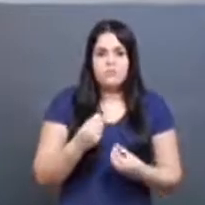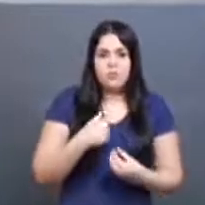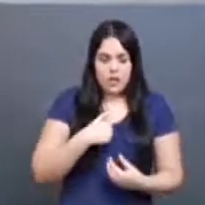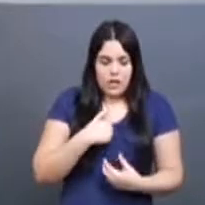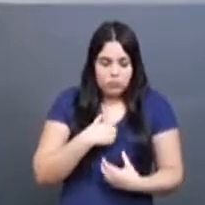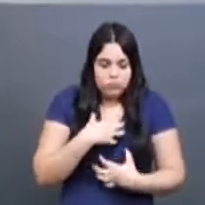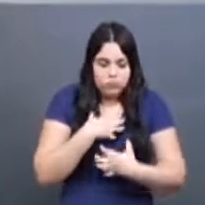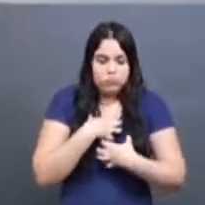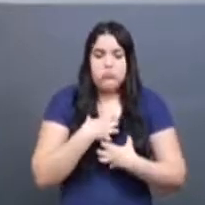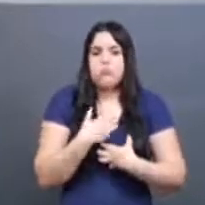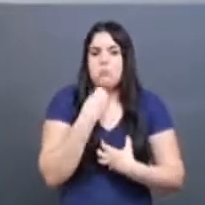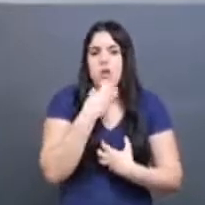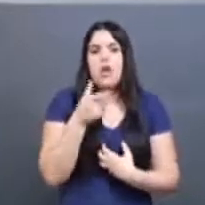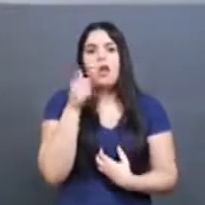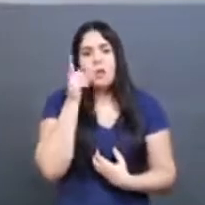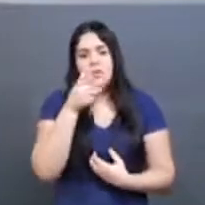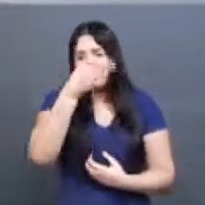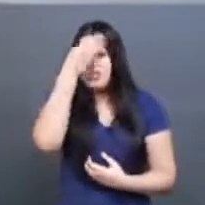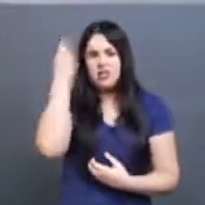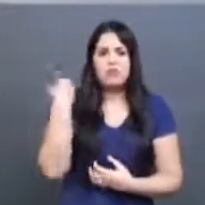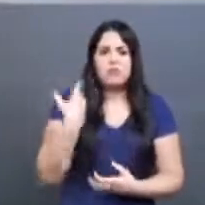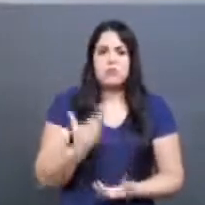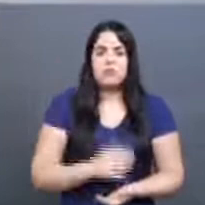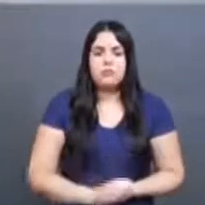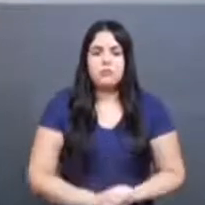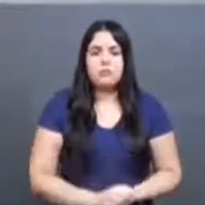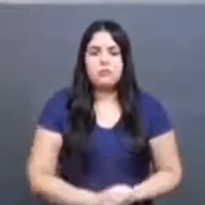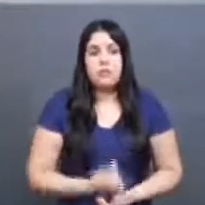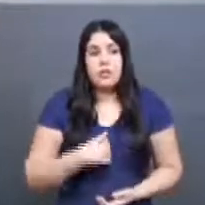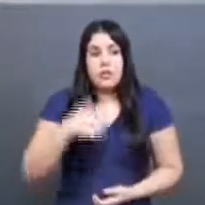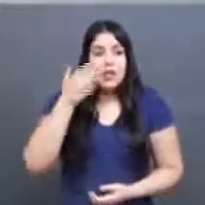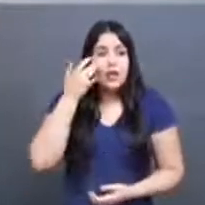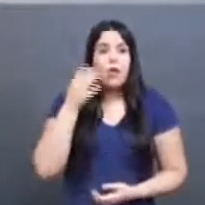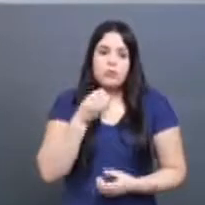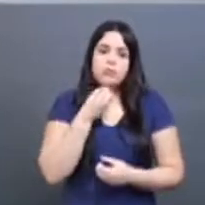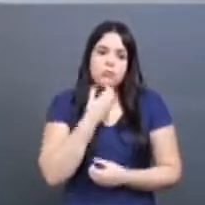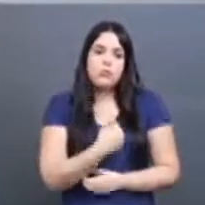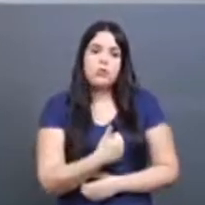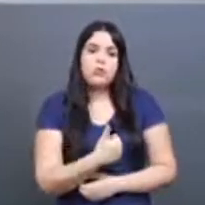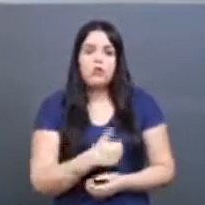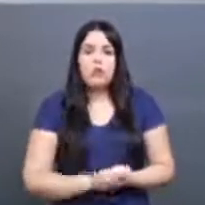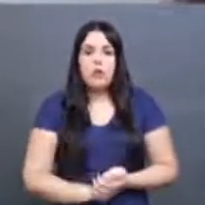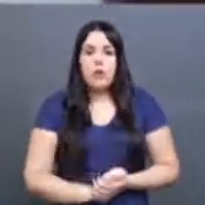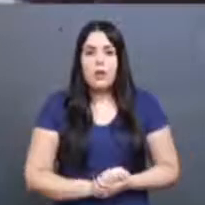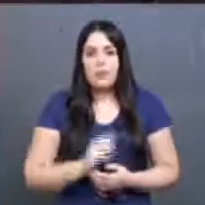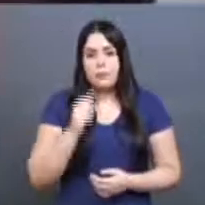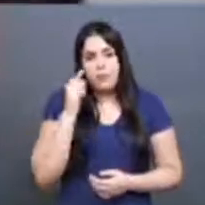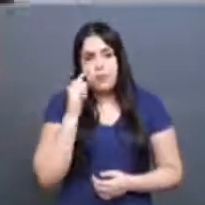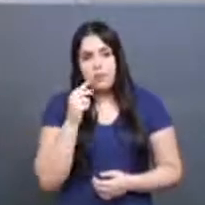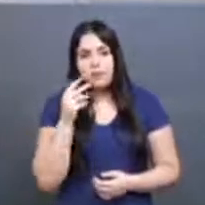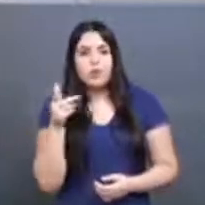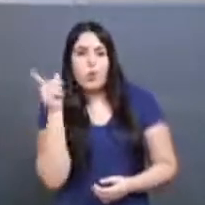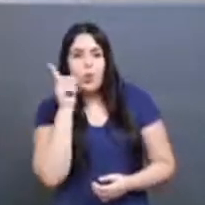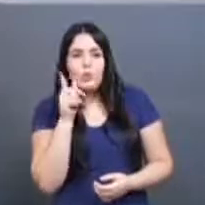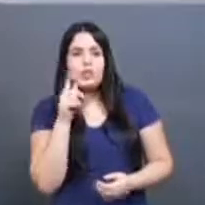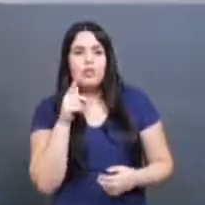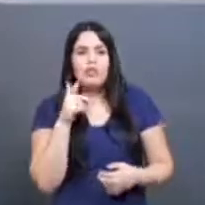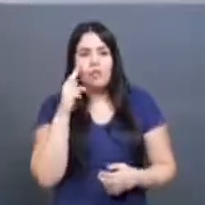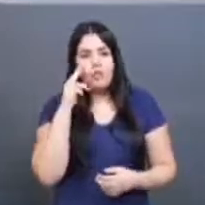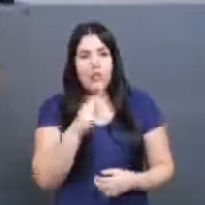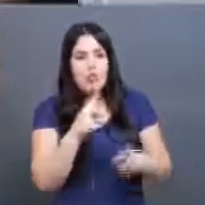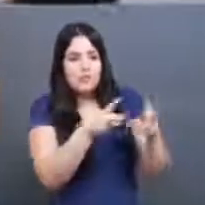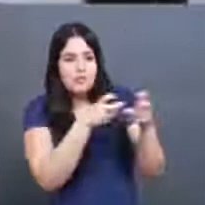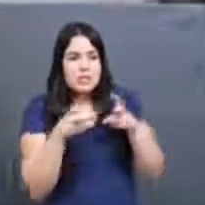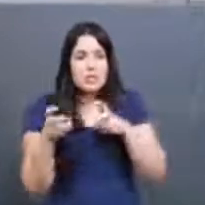mesma, sabe? Eu consegui superar e eu acho que foi, assim, um certo ponto positivo porque eu consegui crescer e aprender a lidar com isso, se identificar